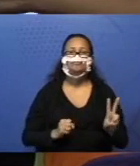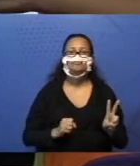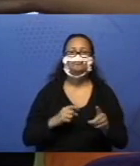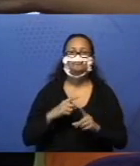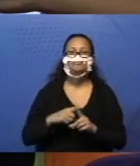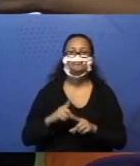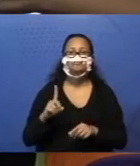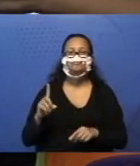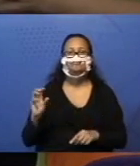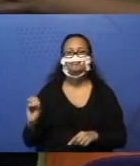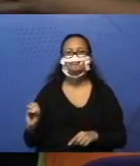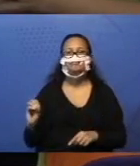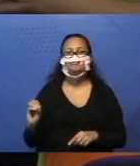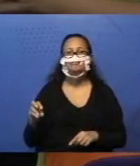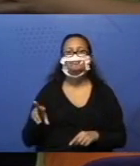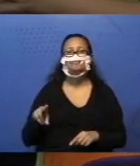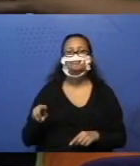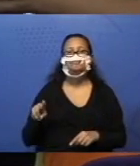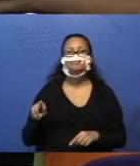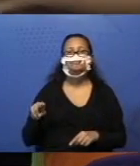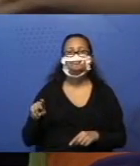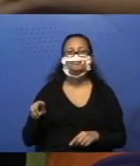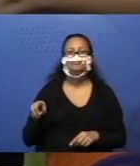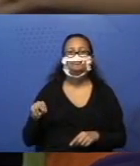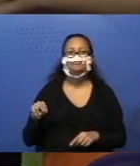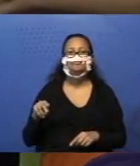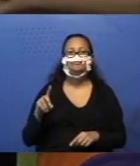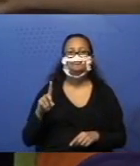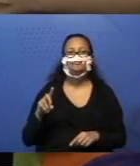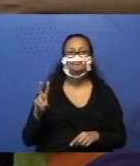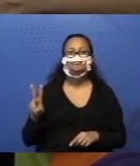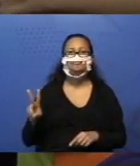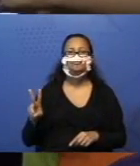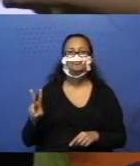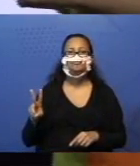mais, 10 é igual a 12.